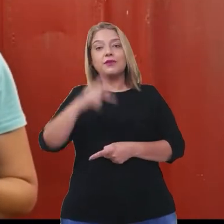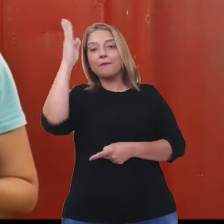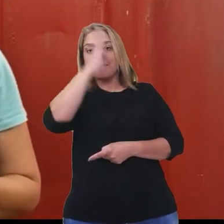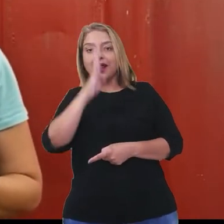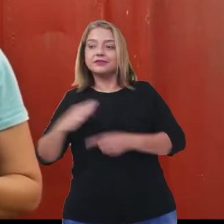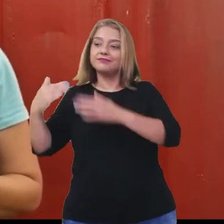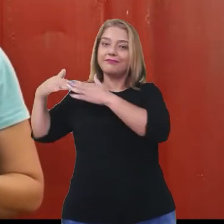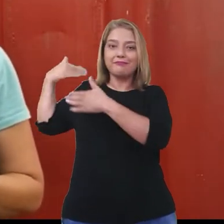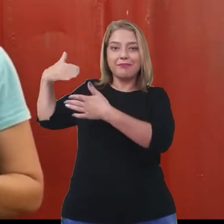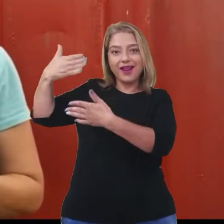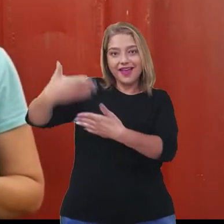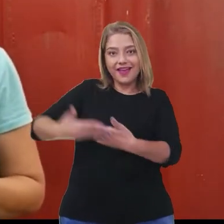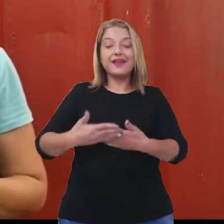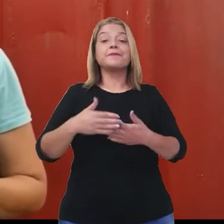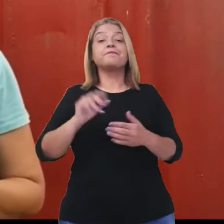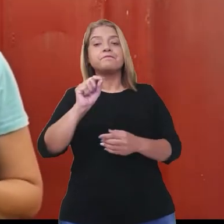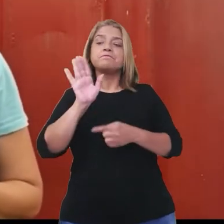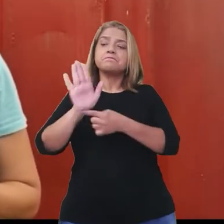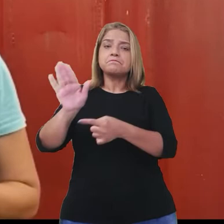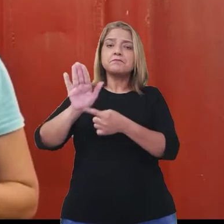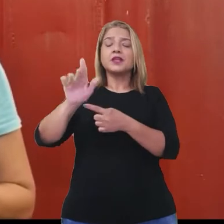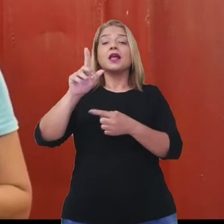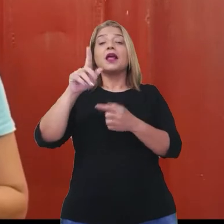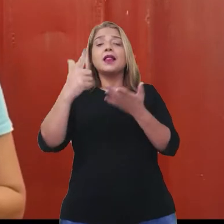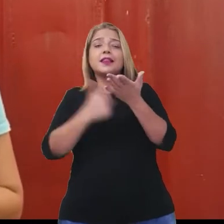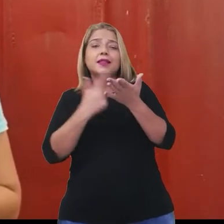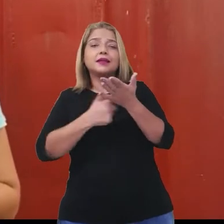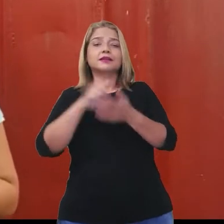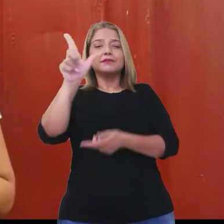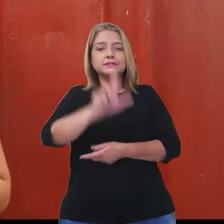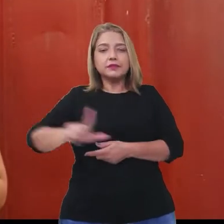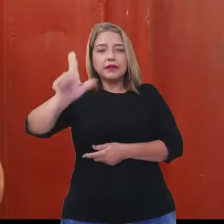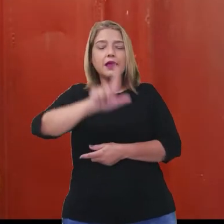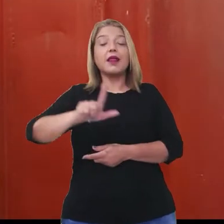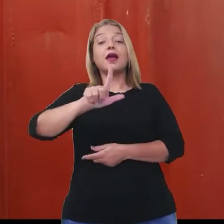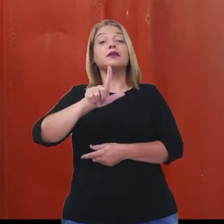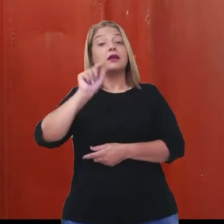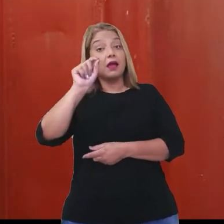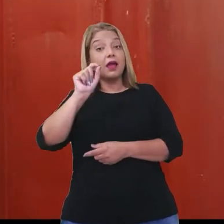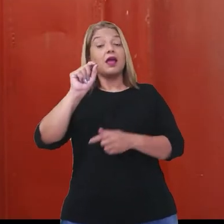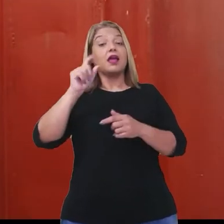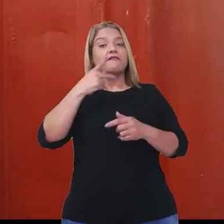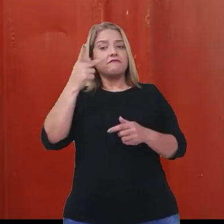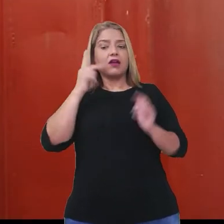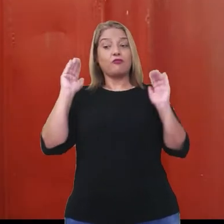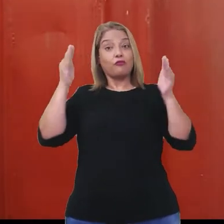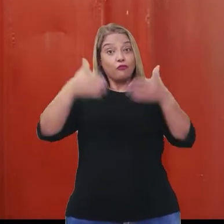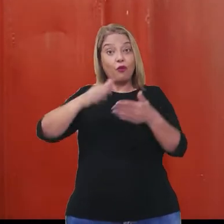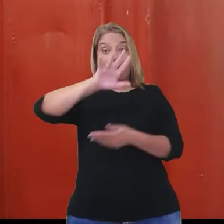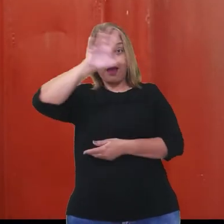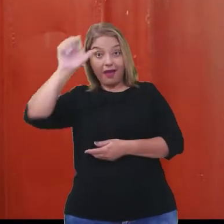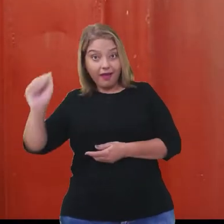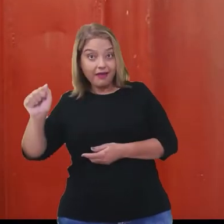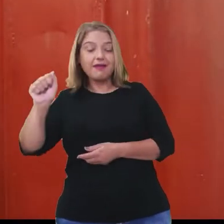brasileiro. Apresentamos livros literários que fazem menção ao povo africano, tais como As Panquecas de Mamapania